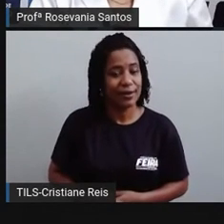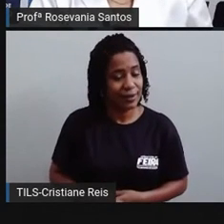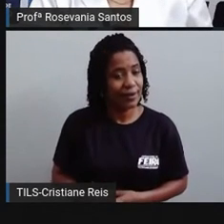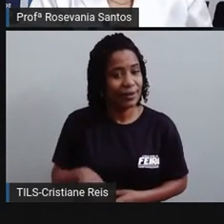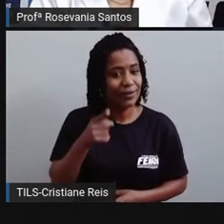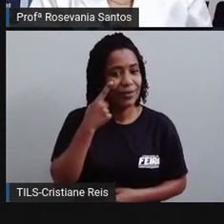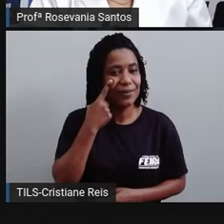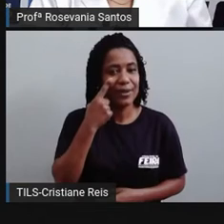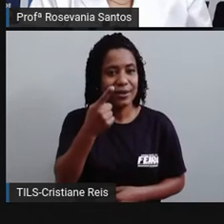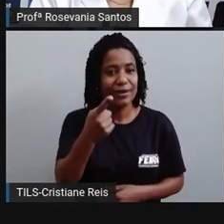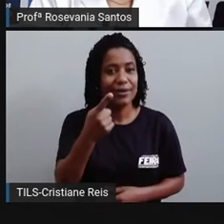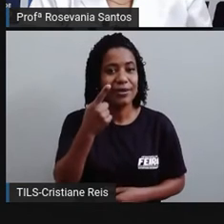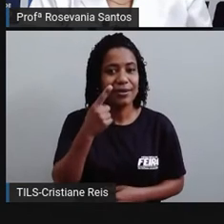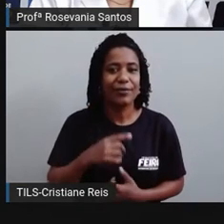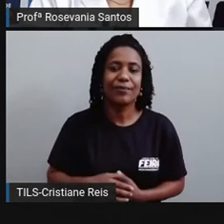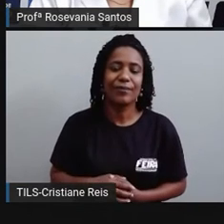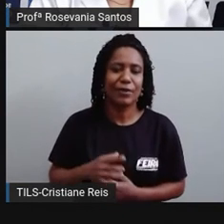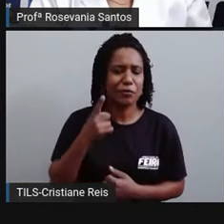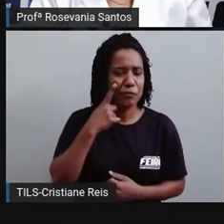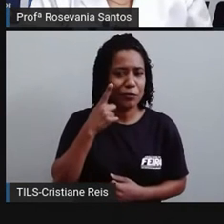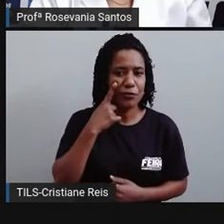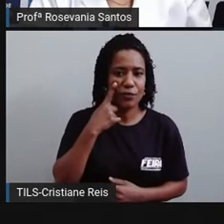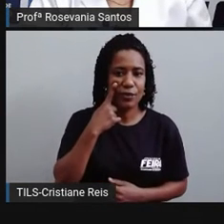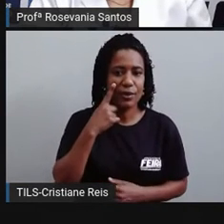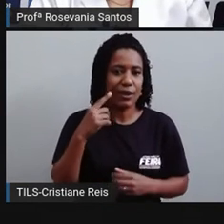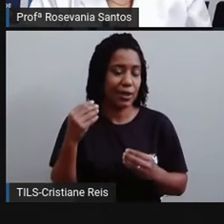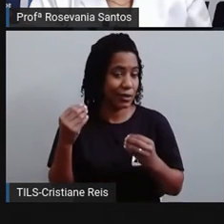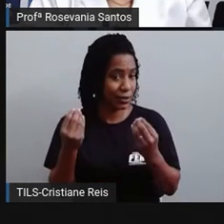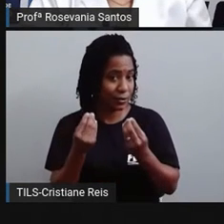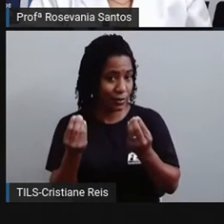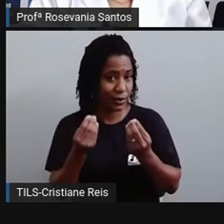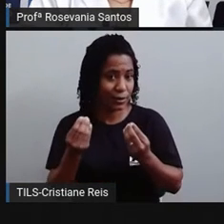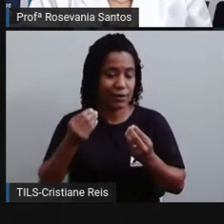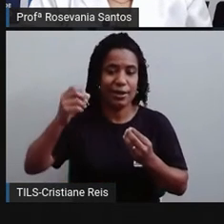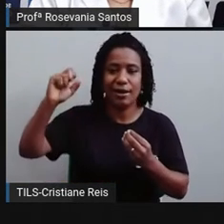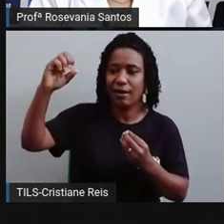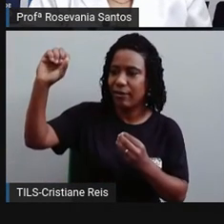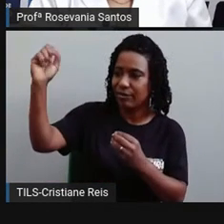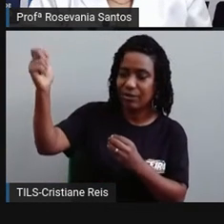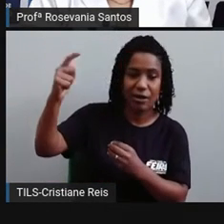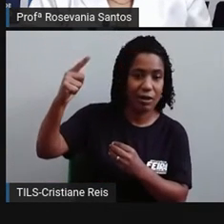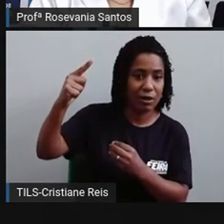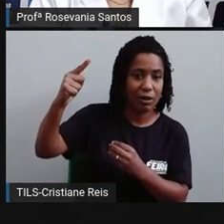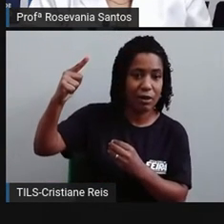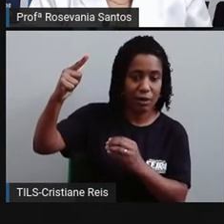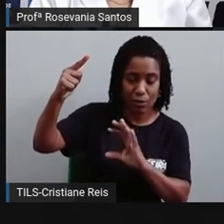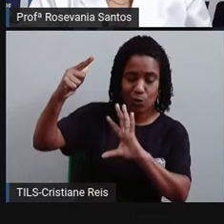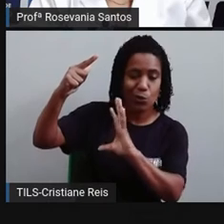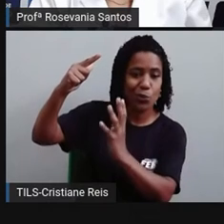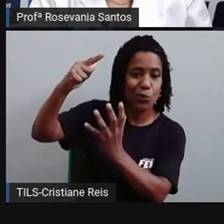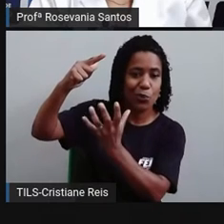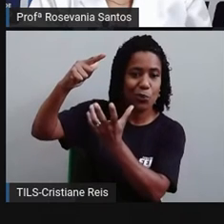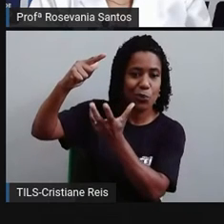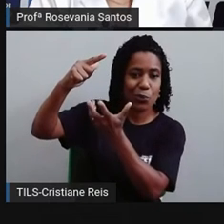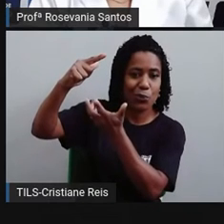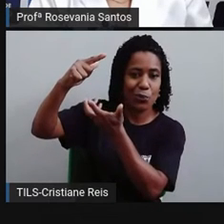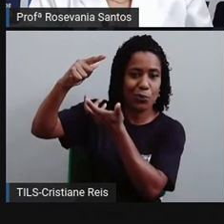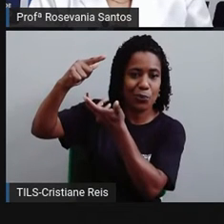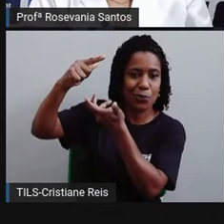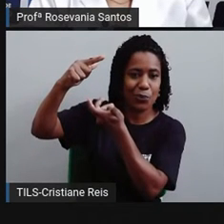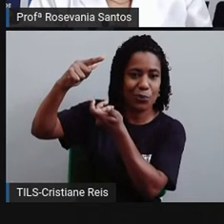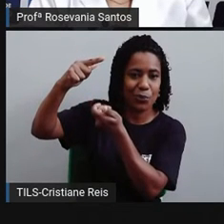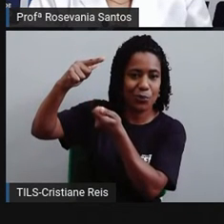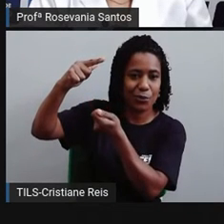percebe que em determinado momento ela está mais próxima do Sol e em determinado momento está mais afastada do Sol.